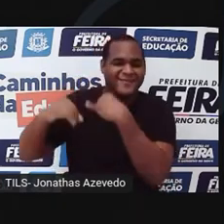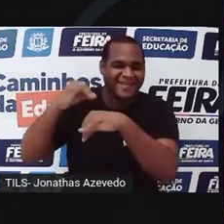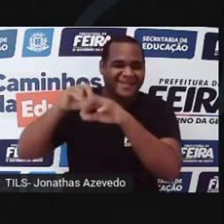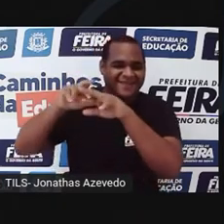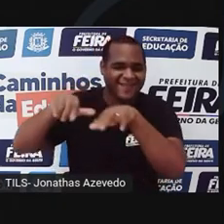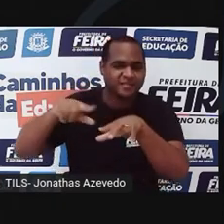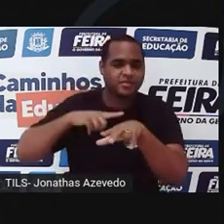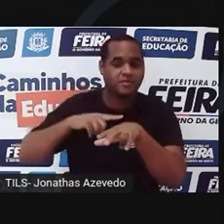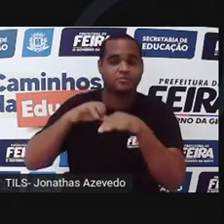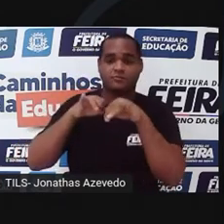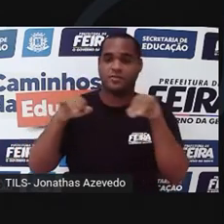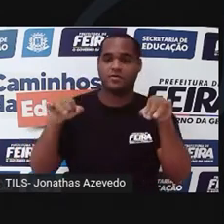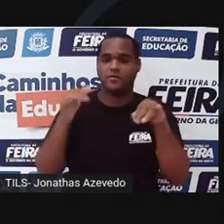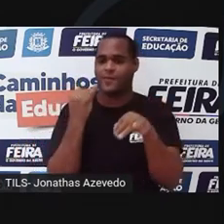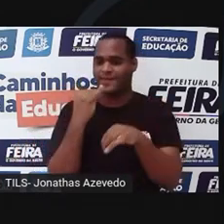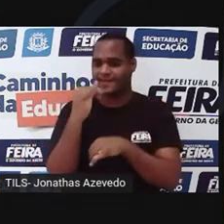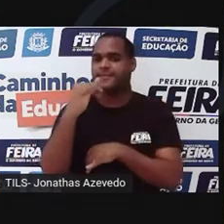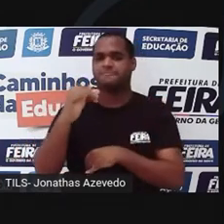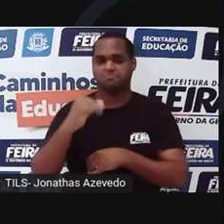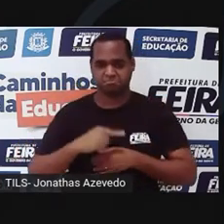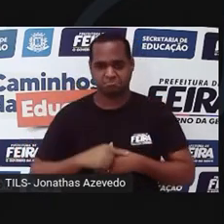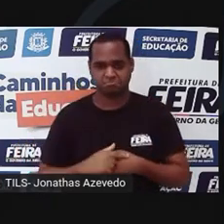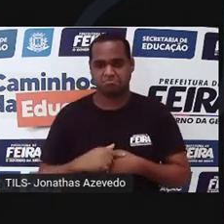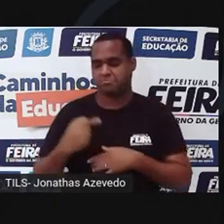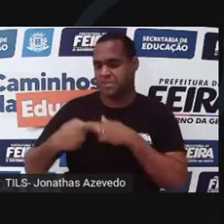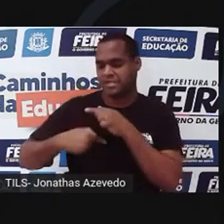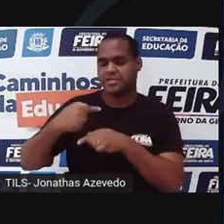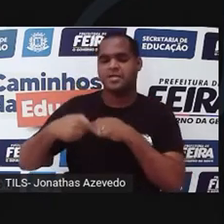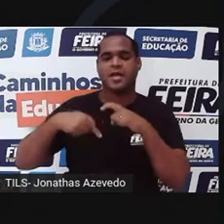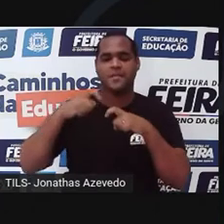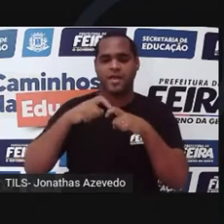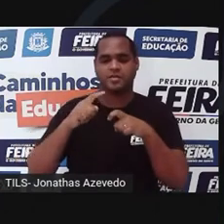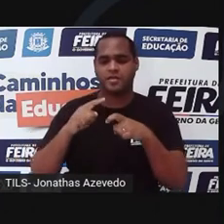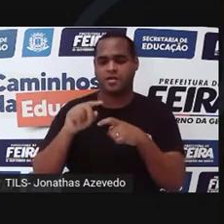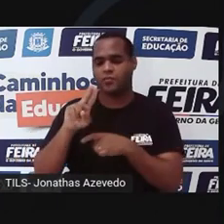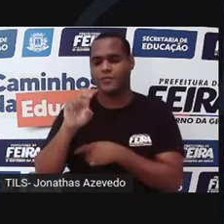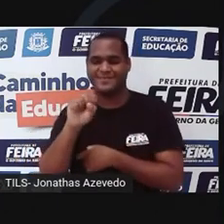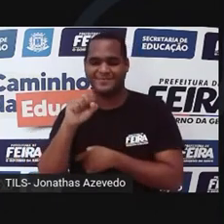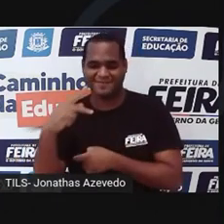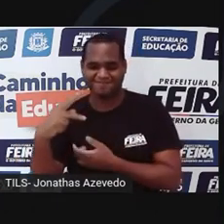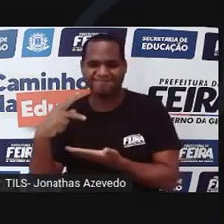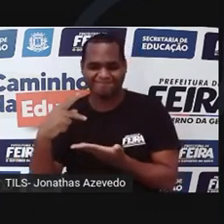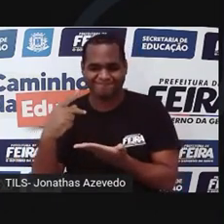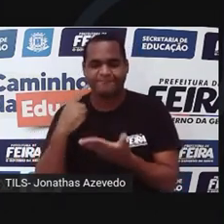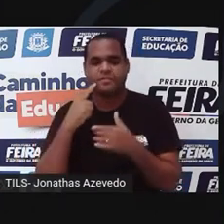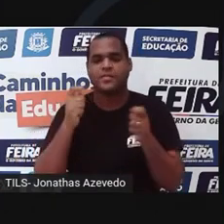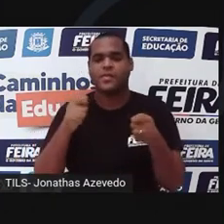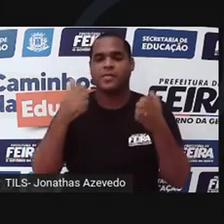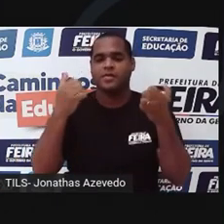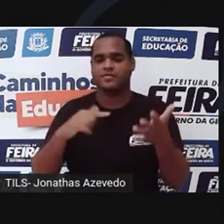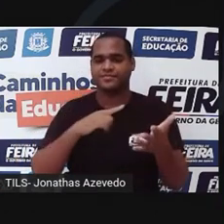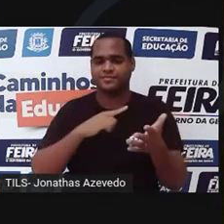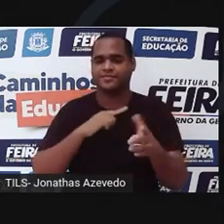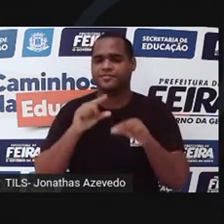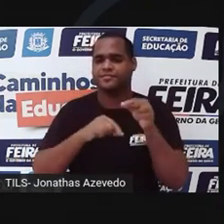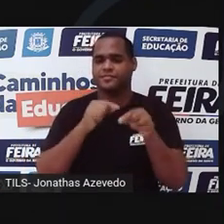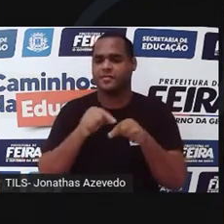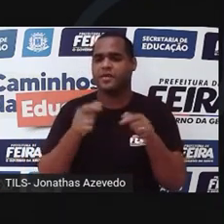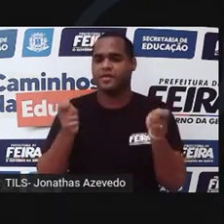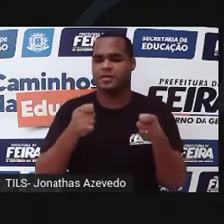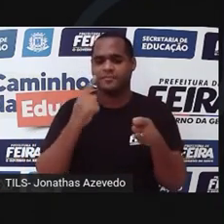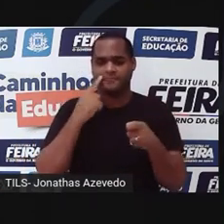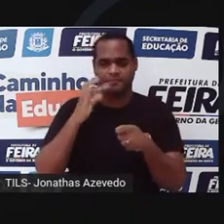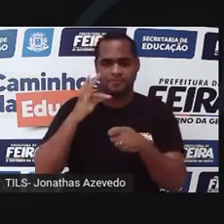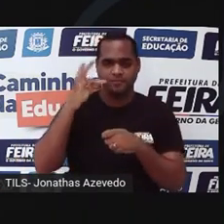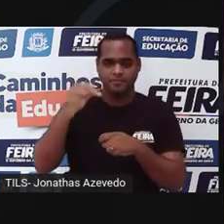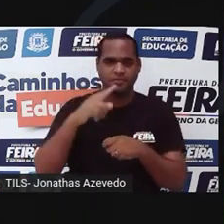anunciada ontem na Itália. Para a geneticista da Universidade de São Paulo, é possível sim fazer previsões otimistas num